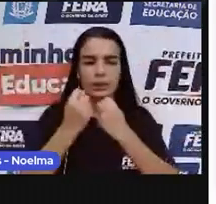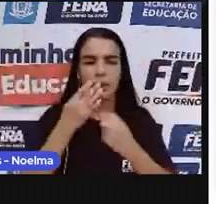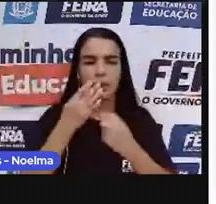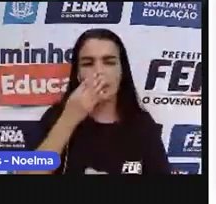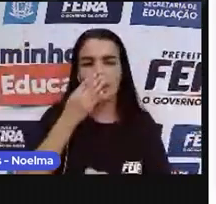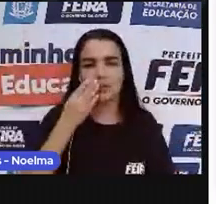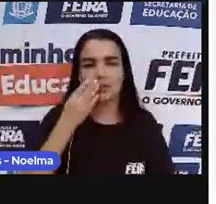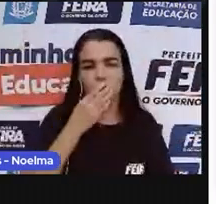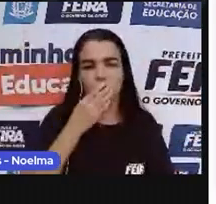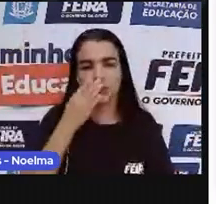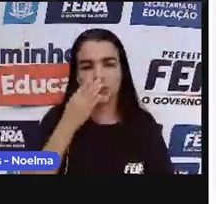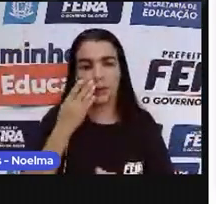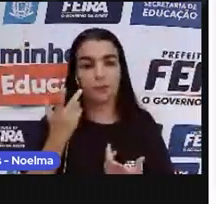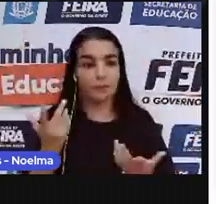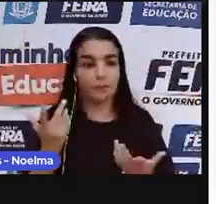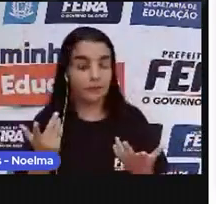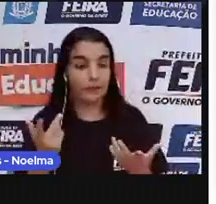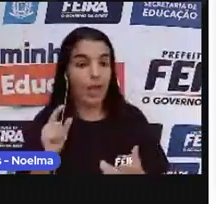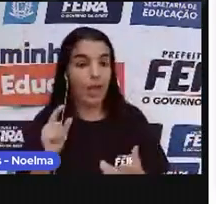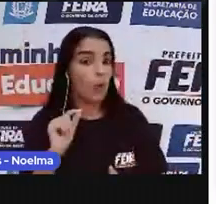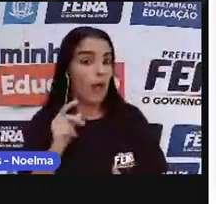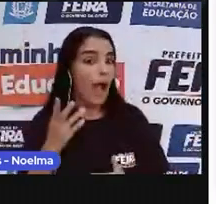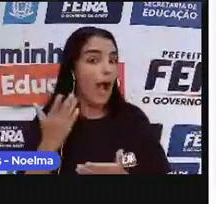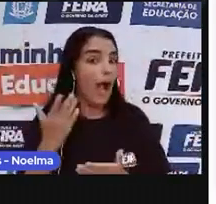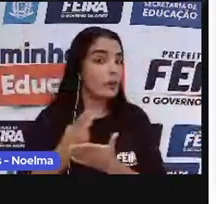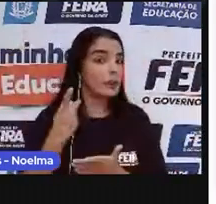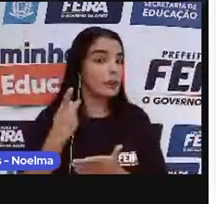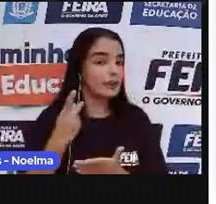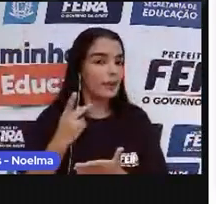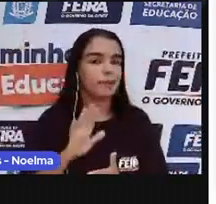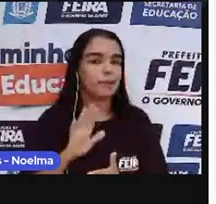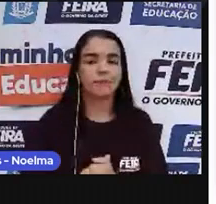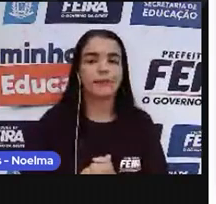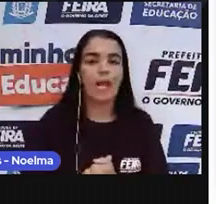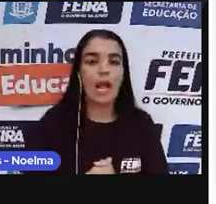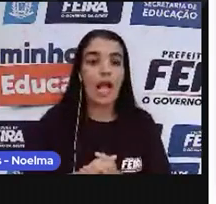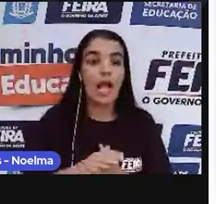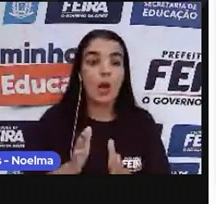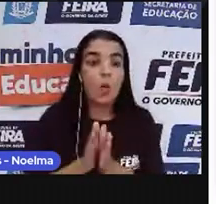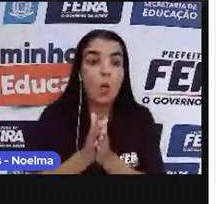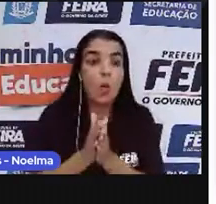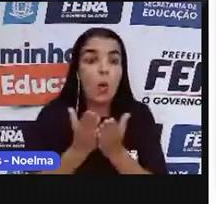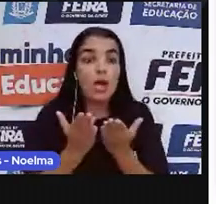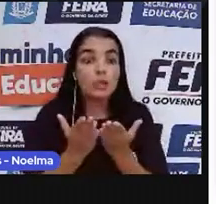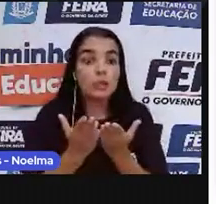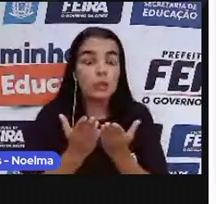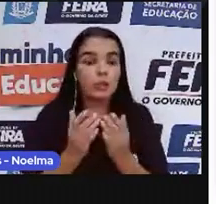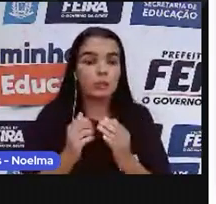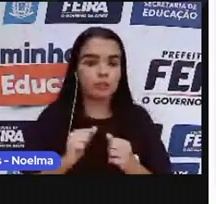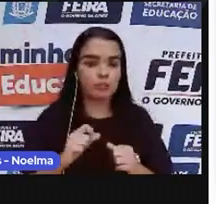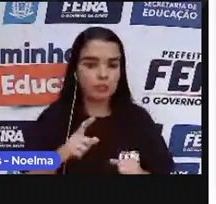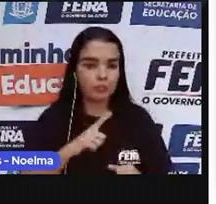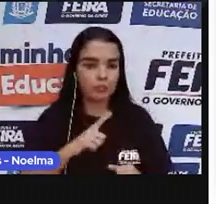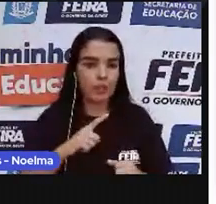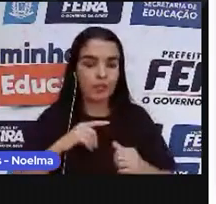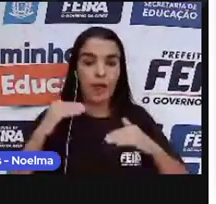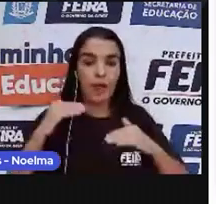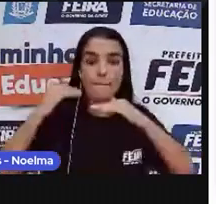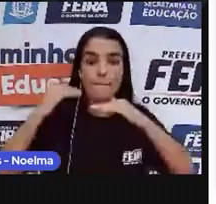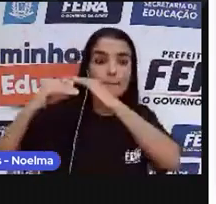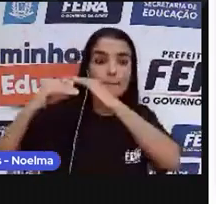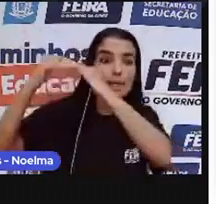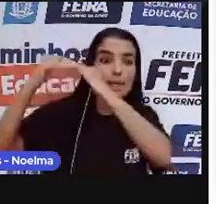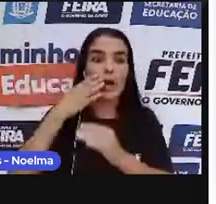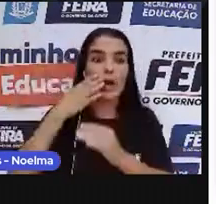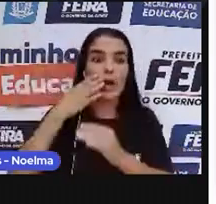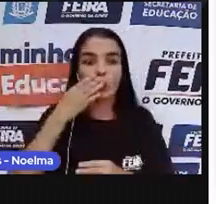Brasil chamou a atenção dos holandeses. Lá em 1630, eles invadiram Pernambuco, o maior produtor de açúcar